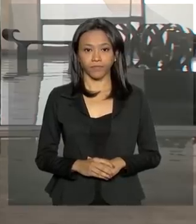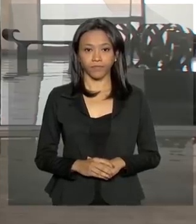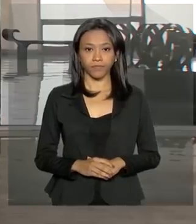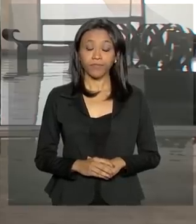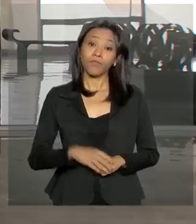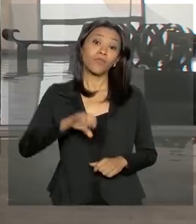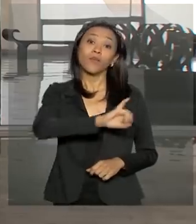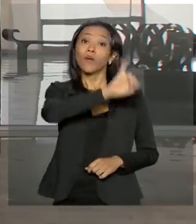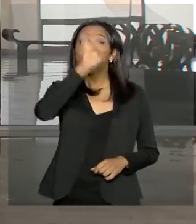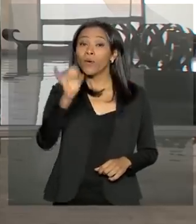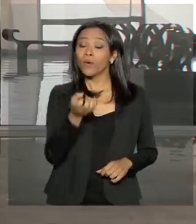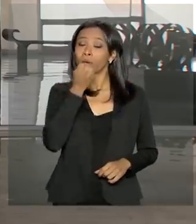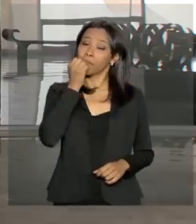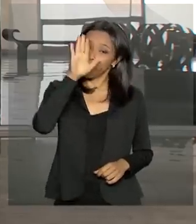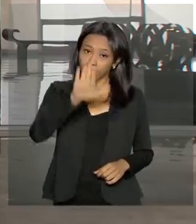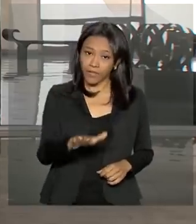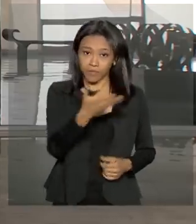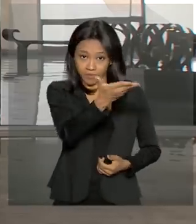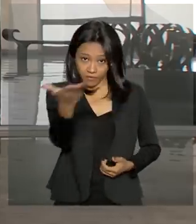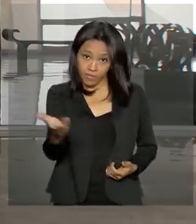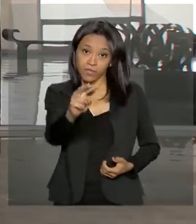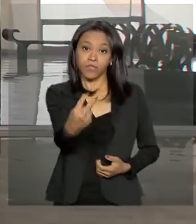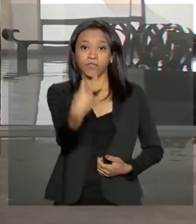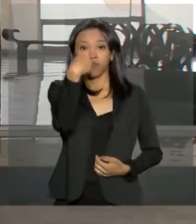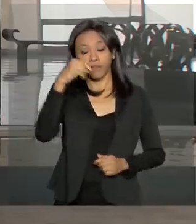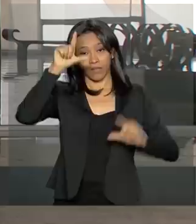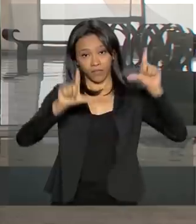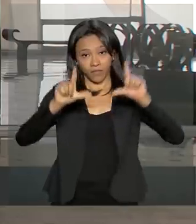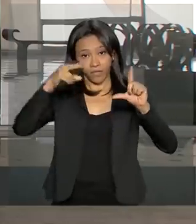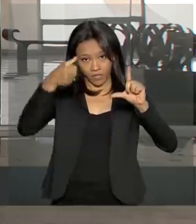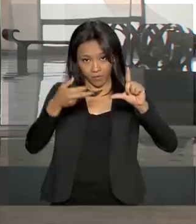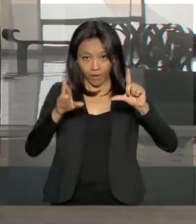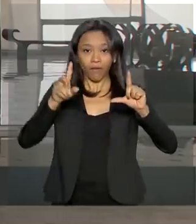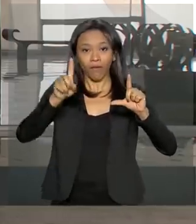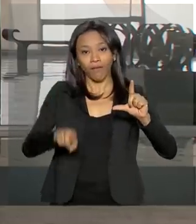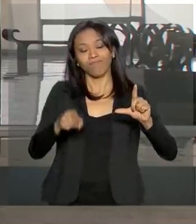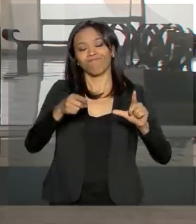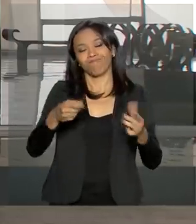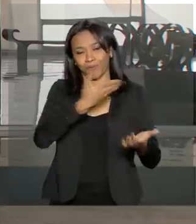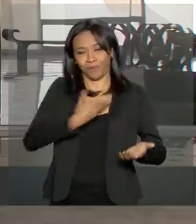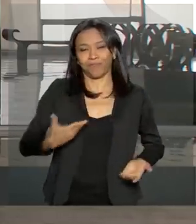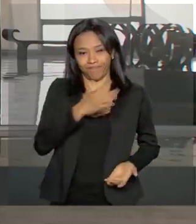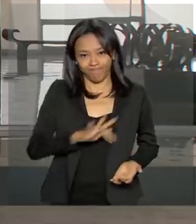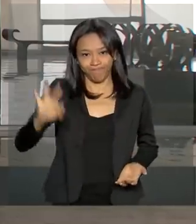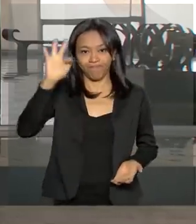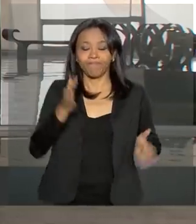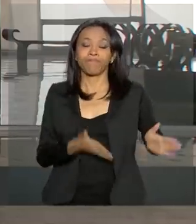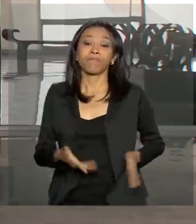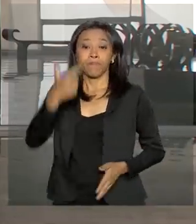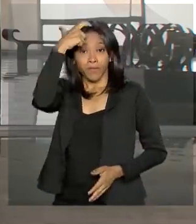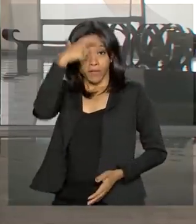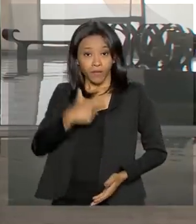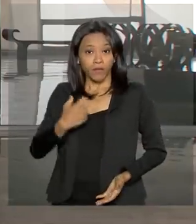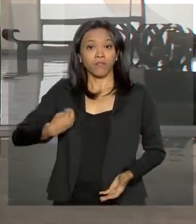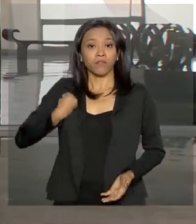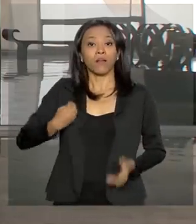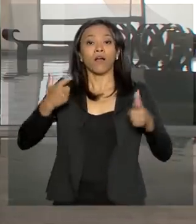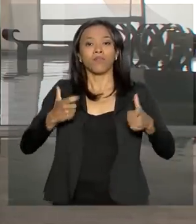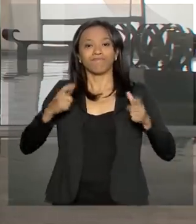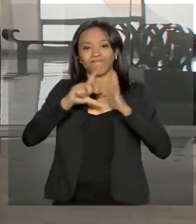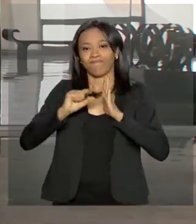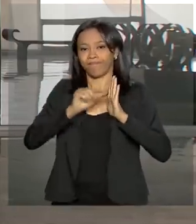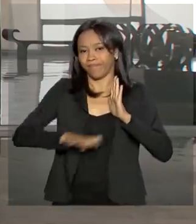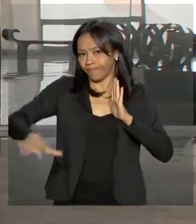Olá, boa tarde para você que acompanha a NBR e TV do Governo Federal. Eu estou no Palácio do Planalto, onde o